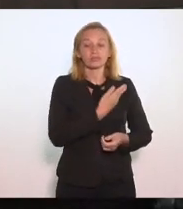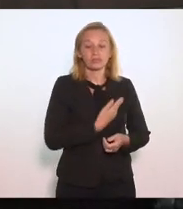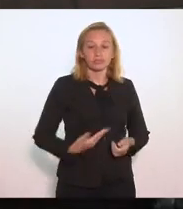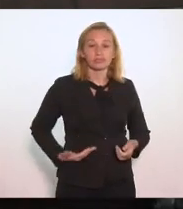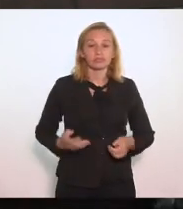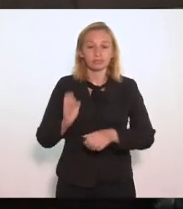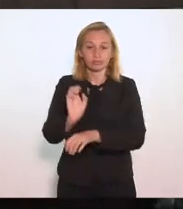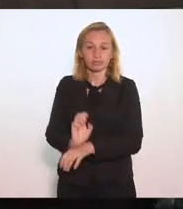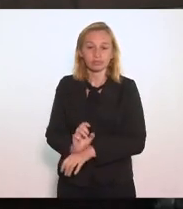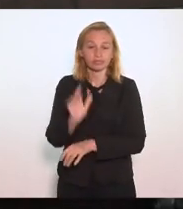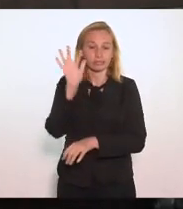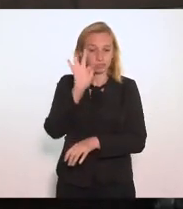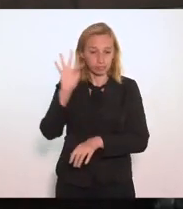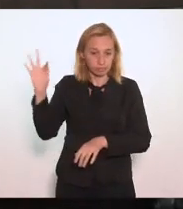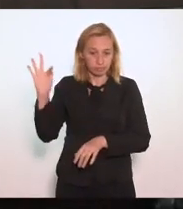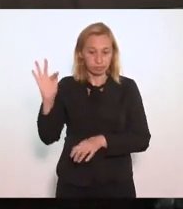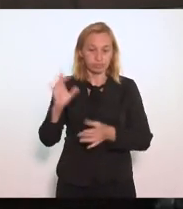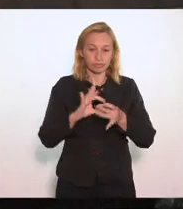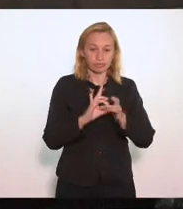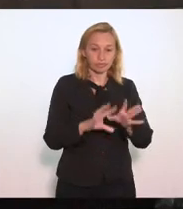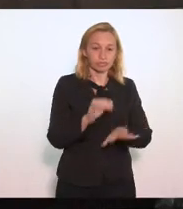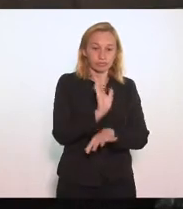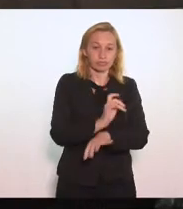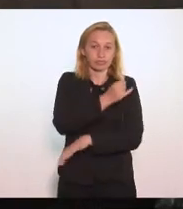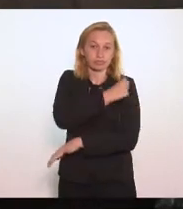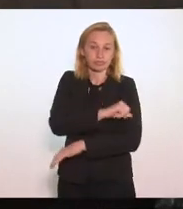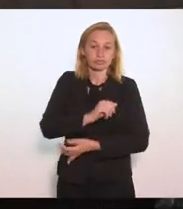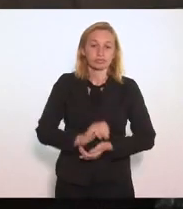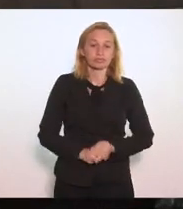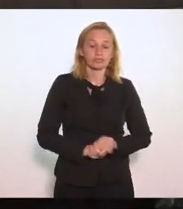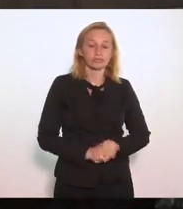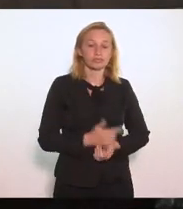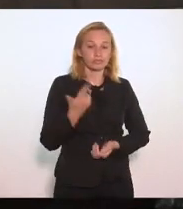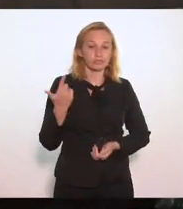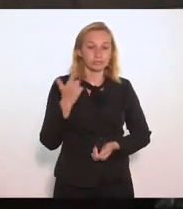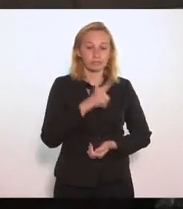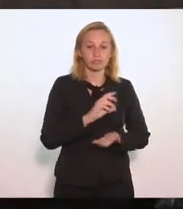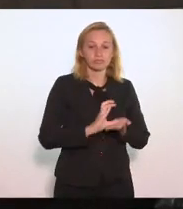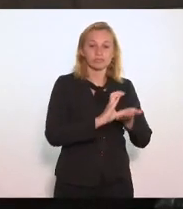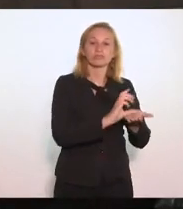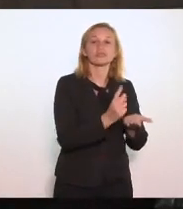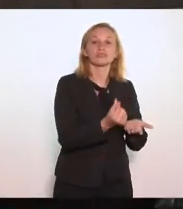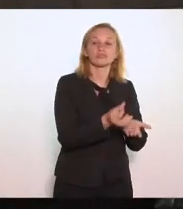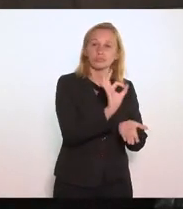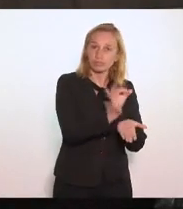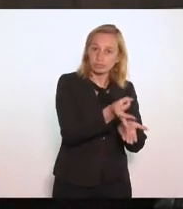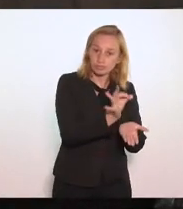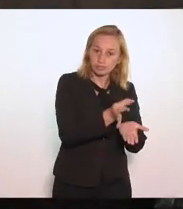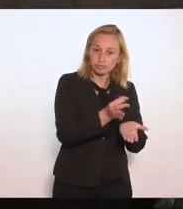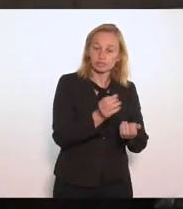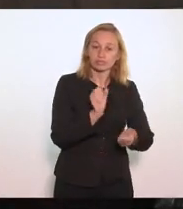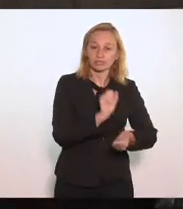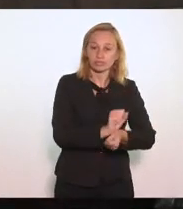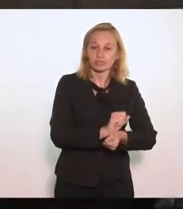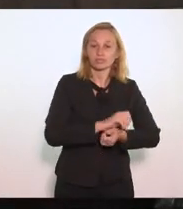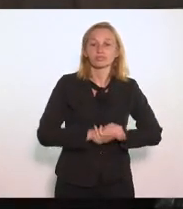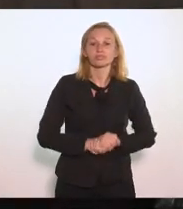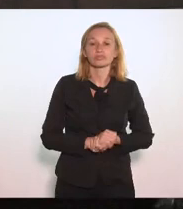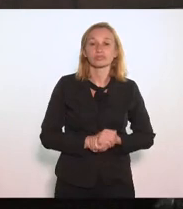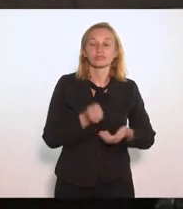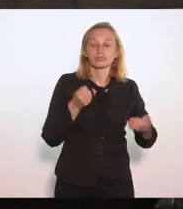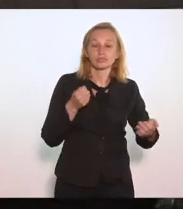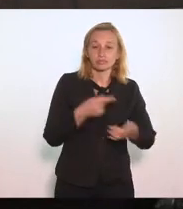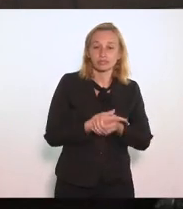Que permitiu O estado Do Rio de Janeiro Conseguiu Os financiamentos Necessários Suspender O